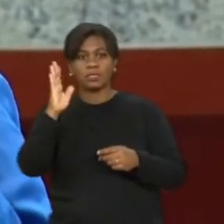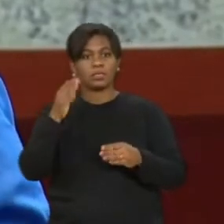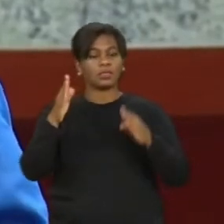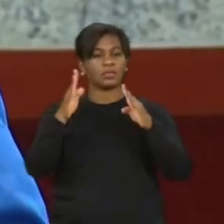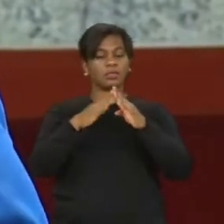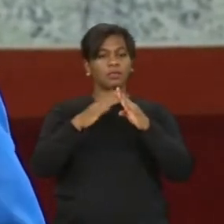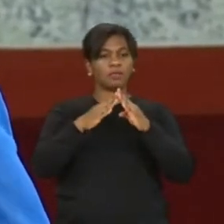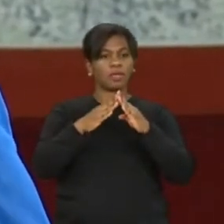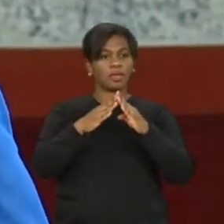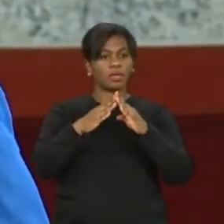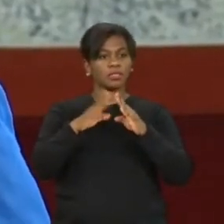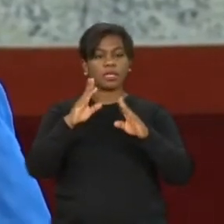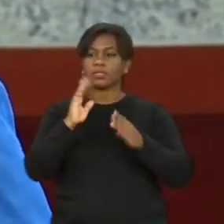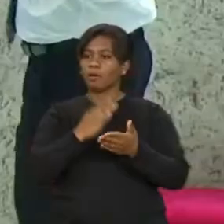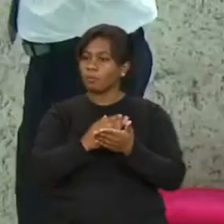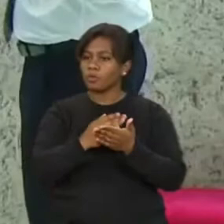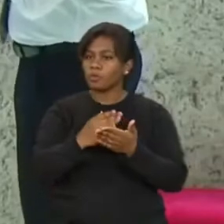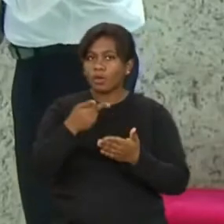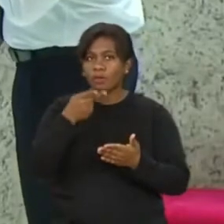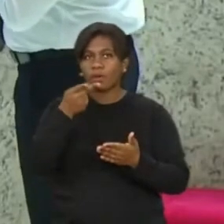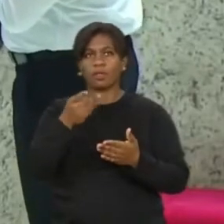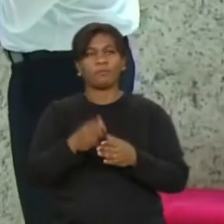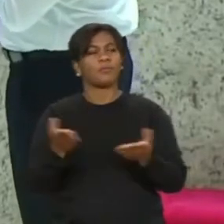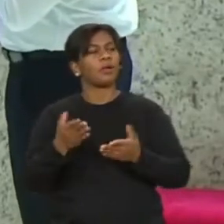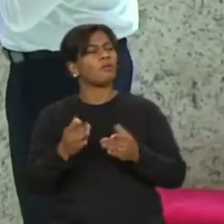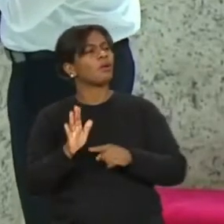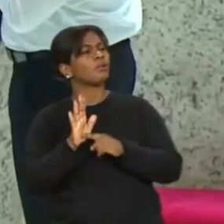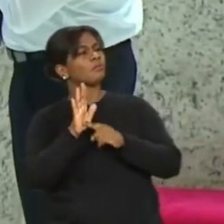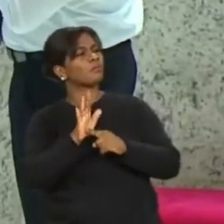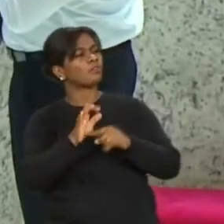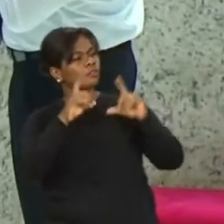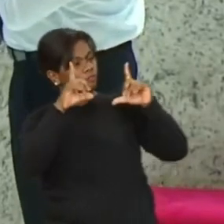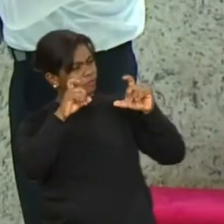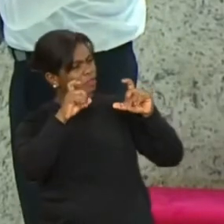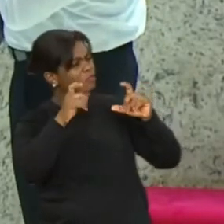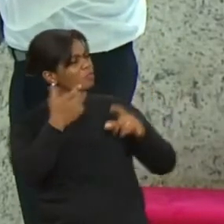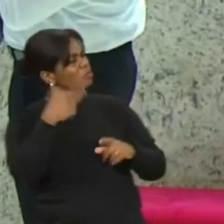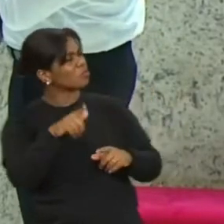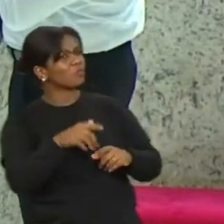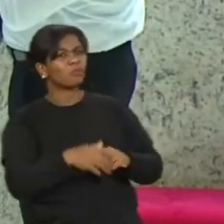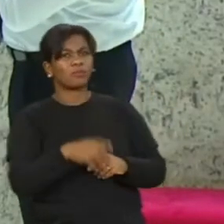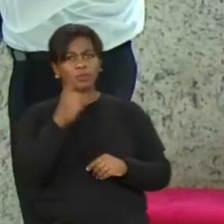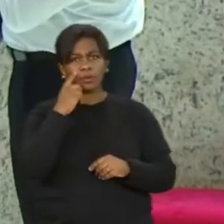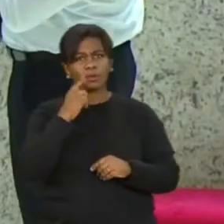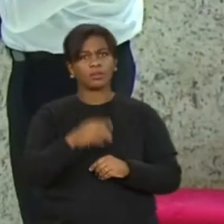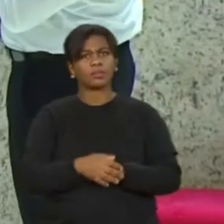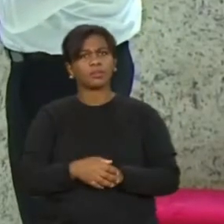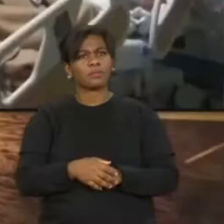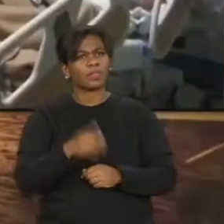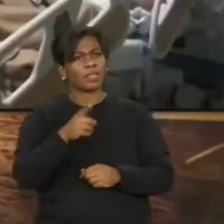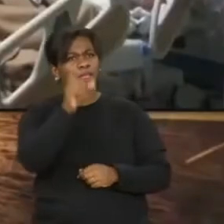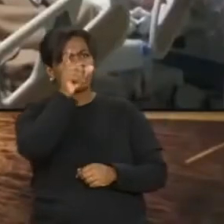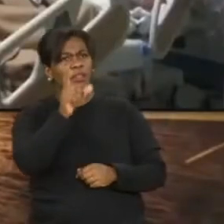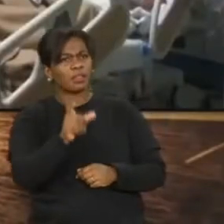esboçando fala. Agora, mostra de novo a foto, está aqui, ela estava assim,